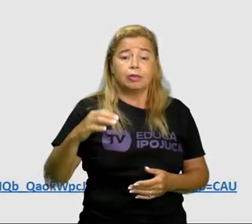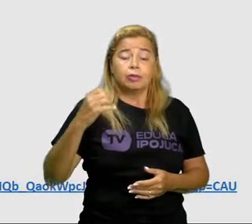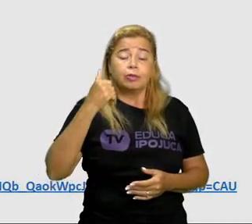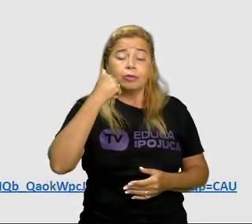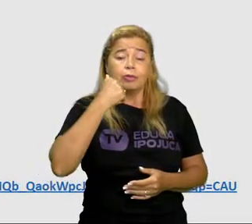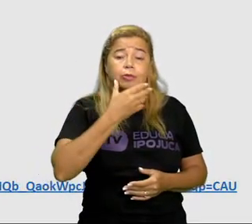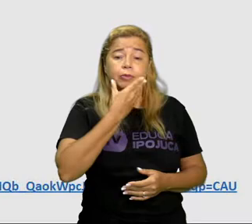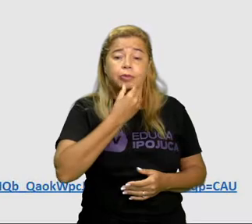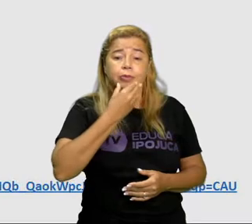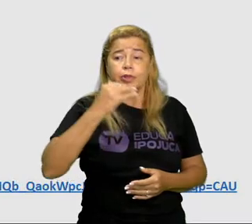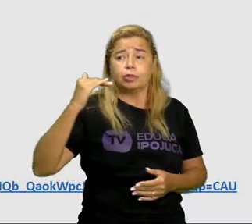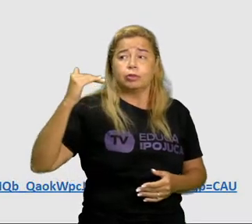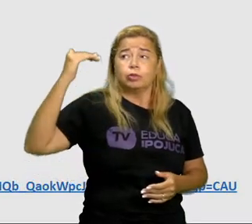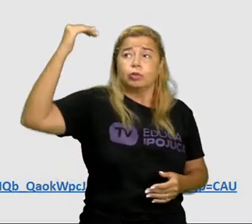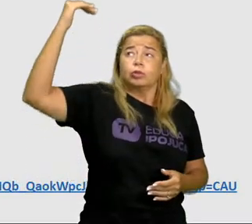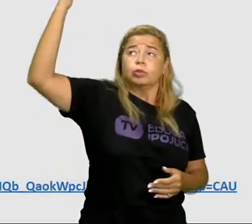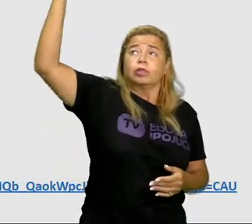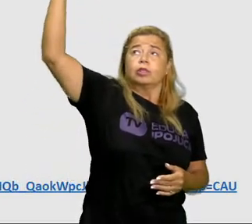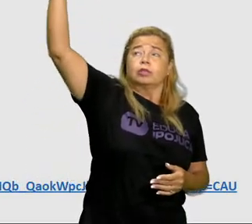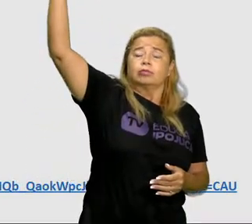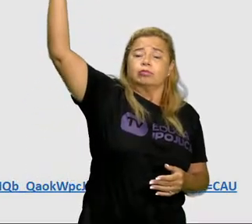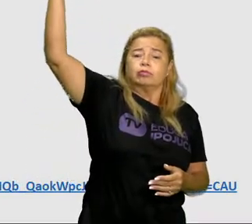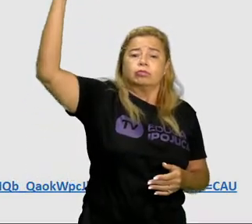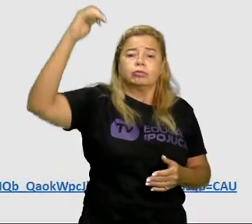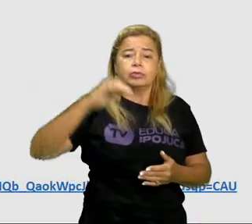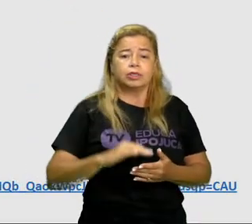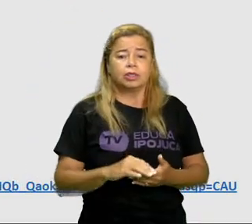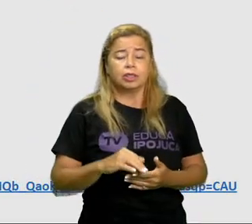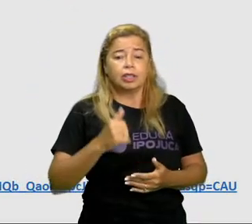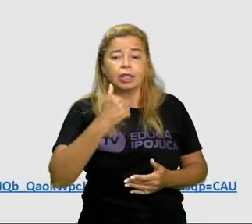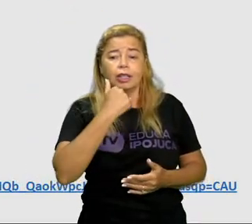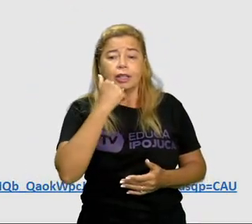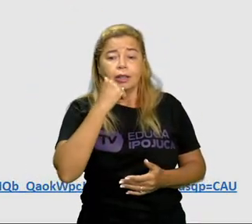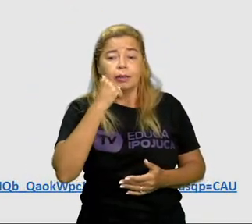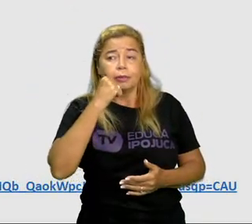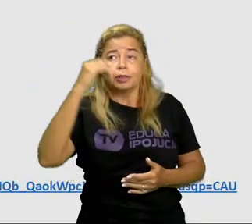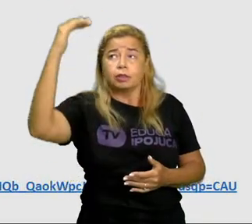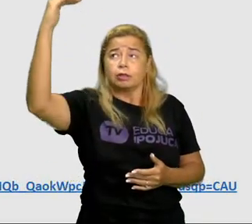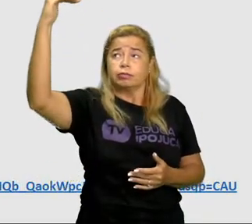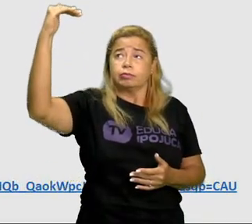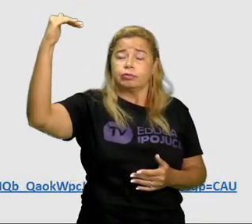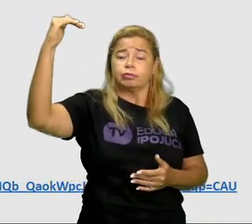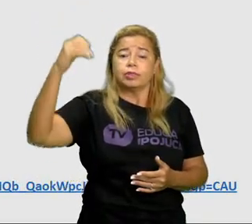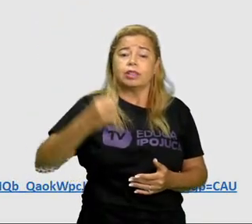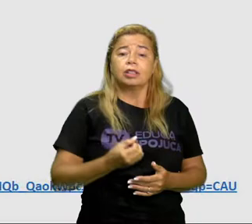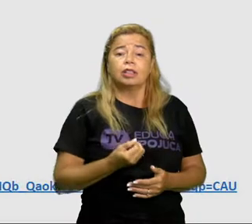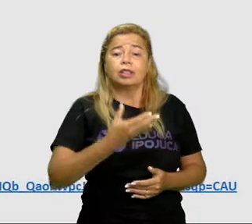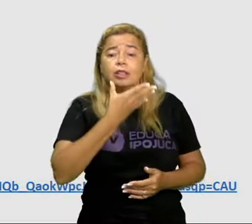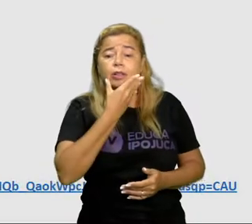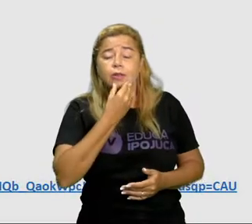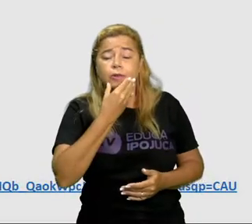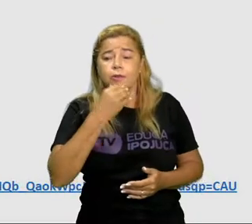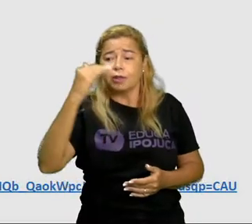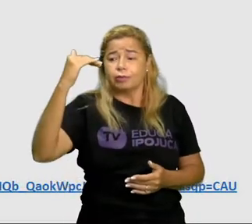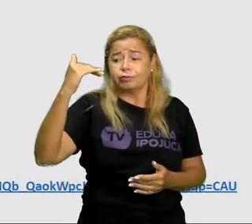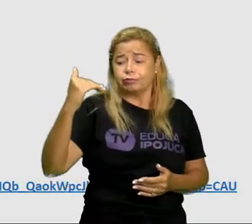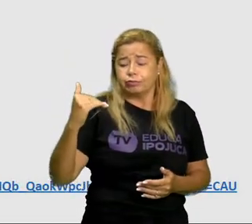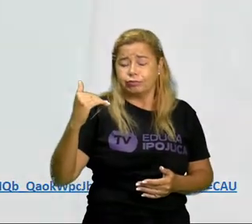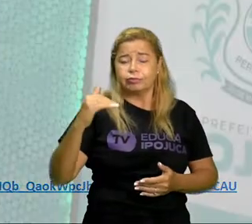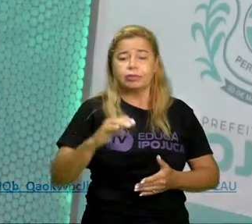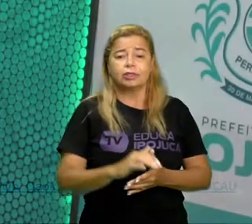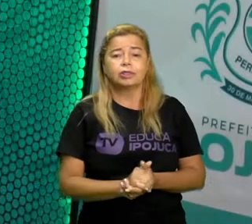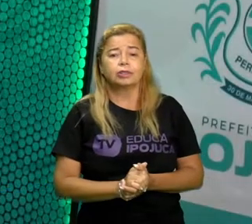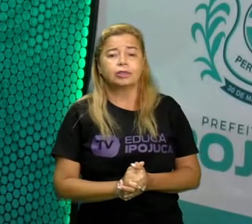a Débora está no meio, né? E o Paulo, o menor. Essa ordem